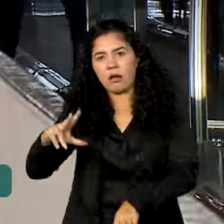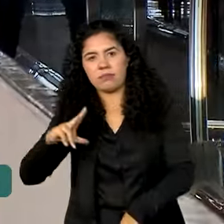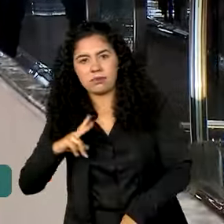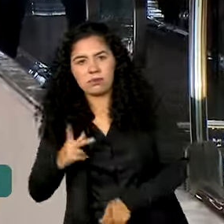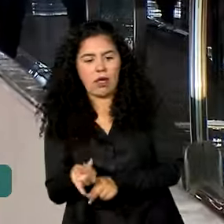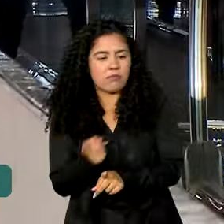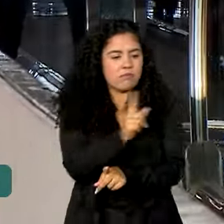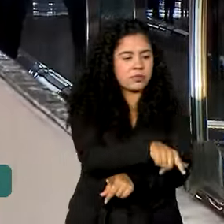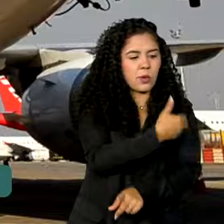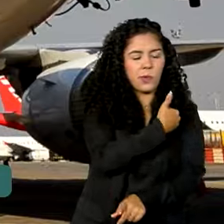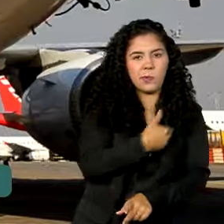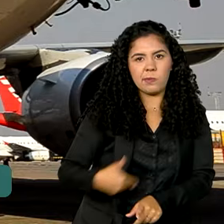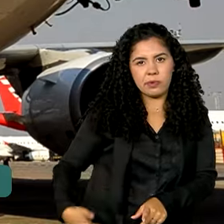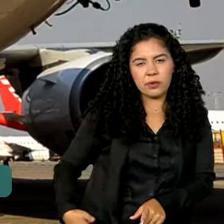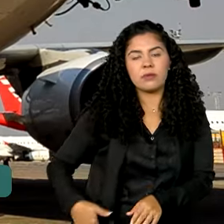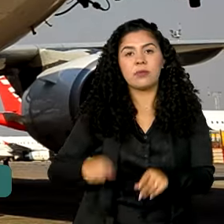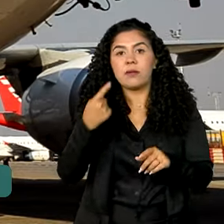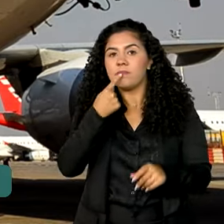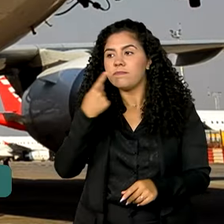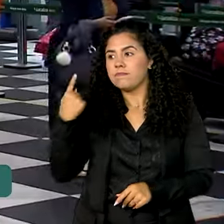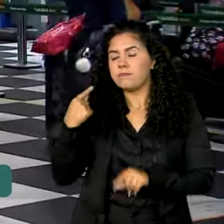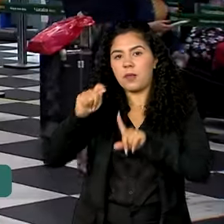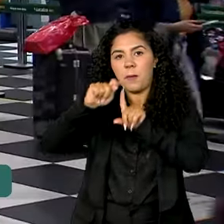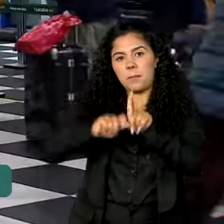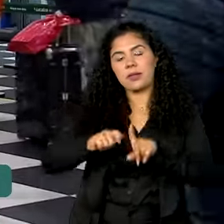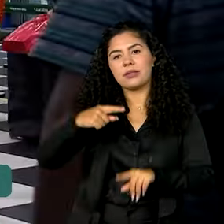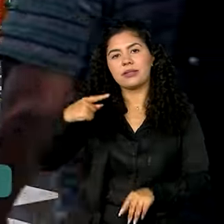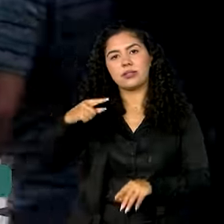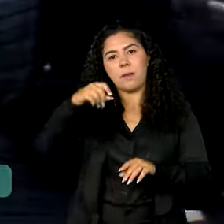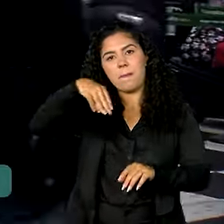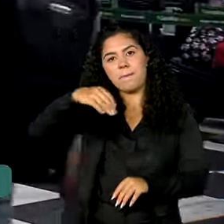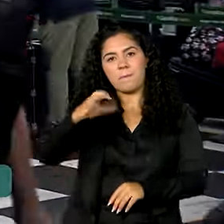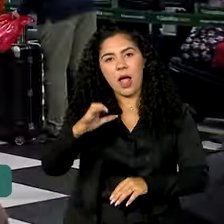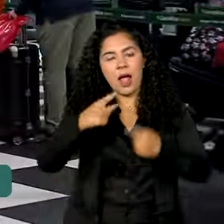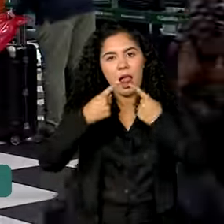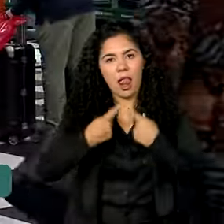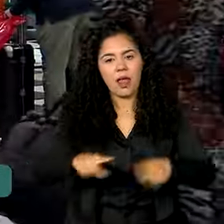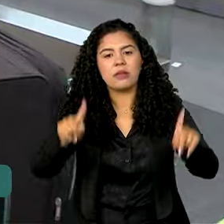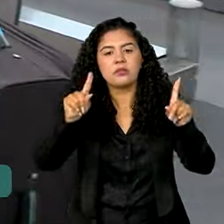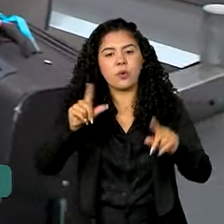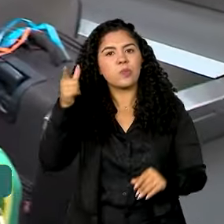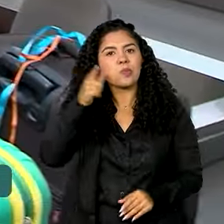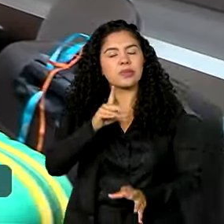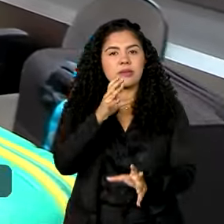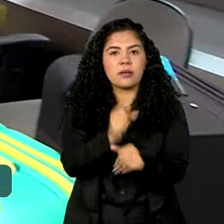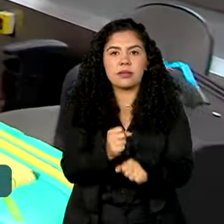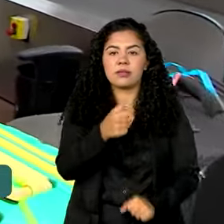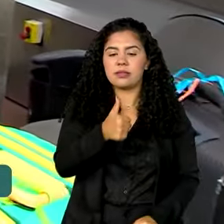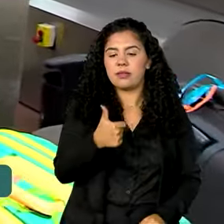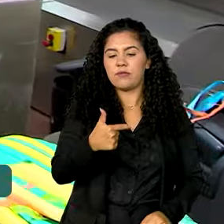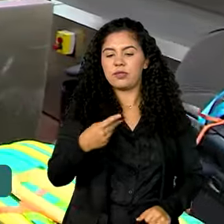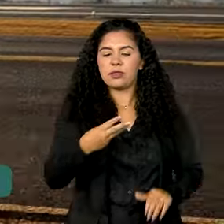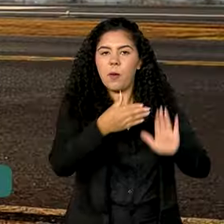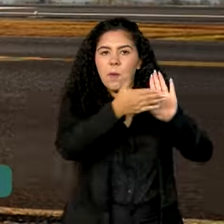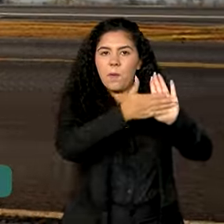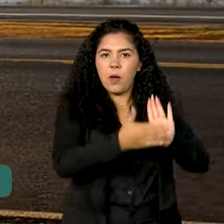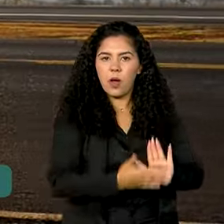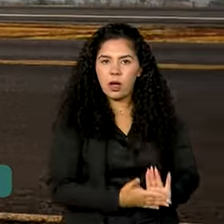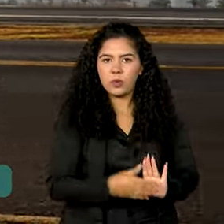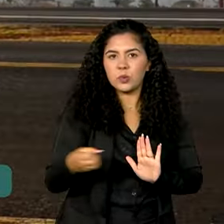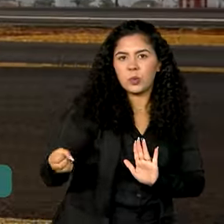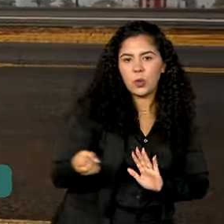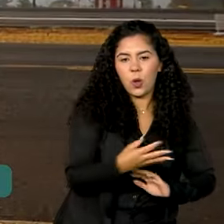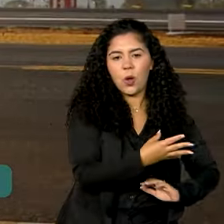aeroportos. Lançada no final de março deste ano, a edição recebeu 123 propostas de novas operações